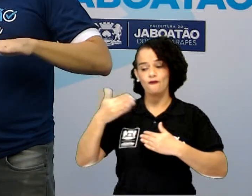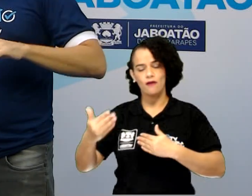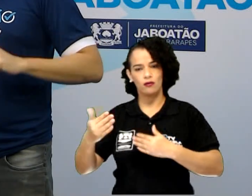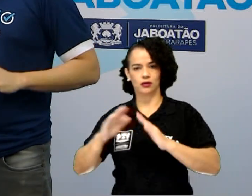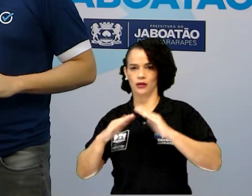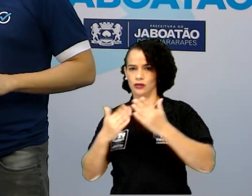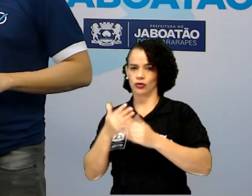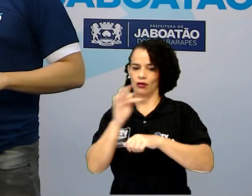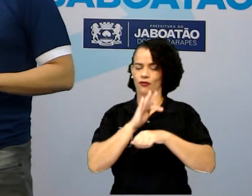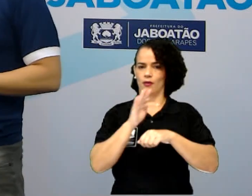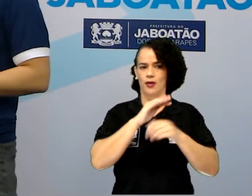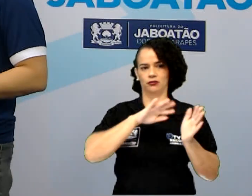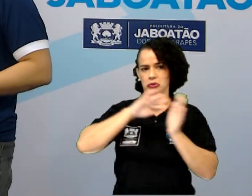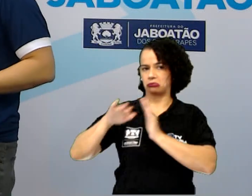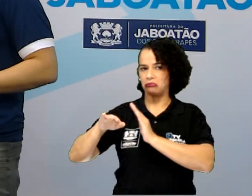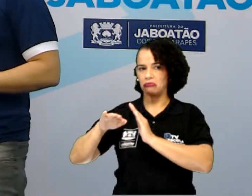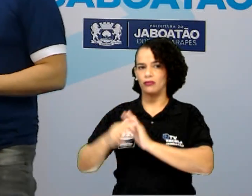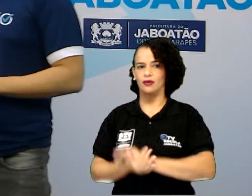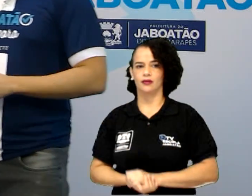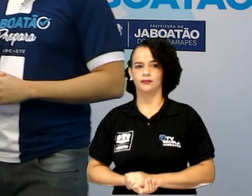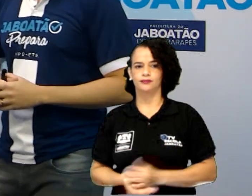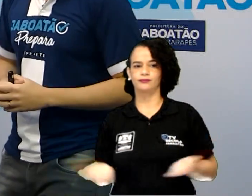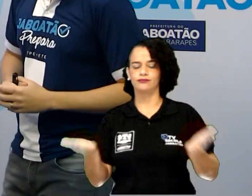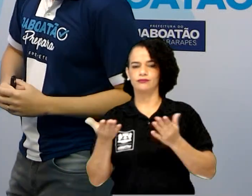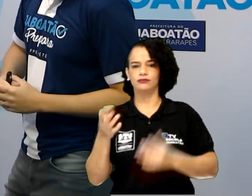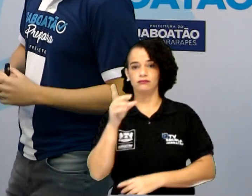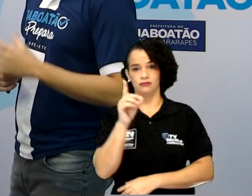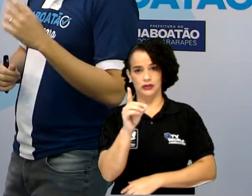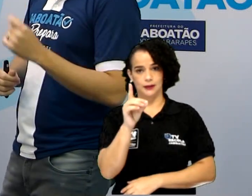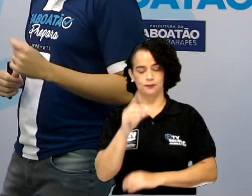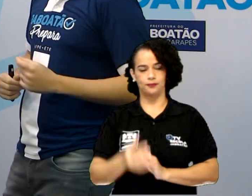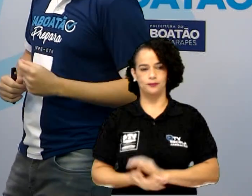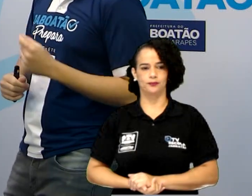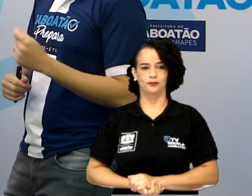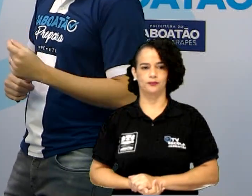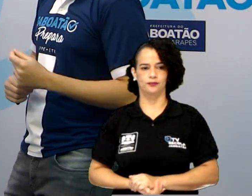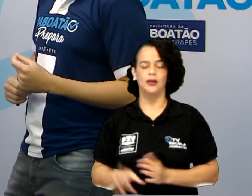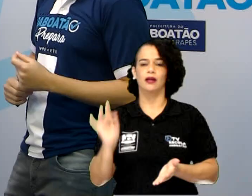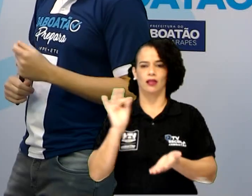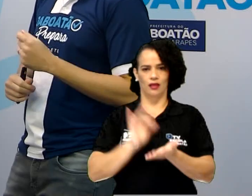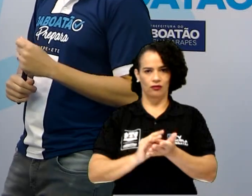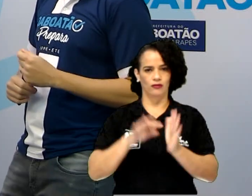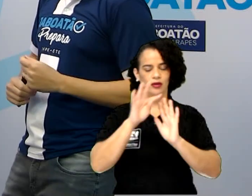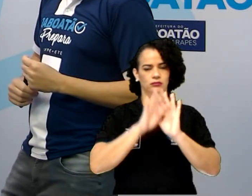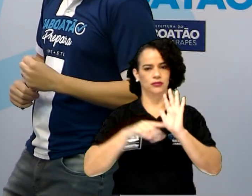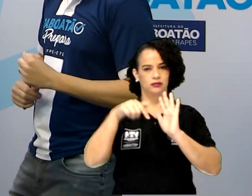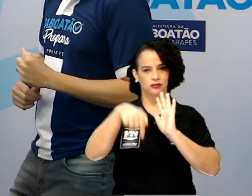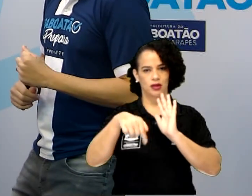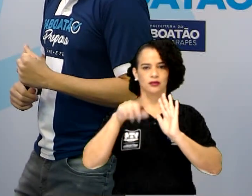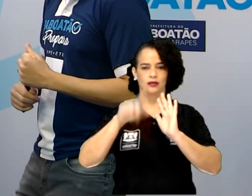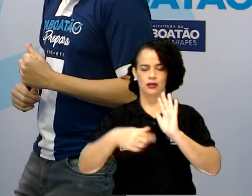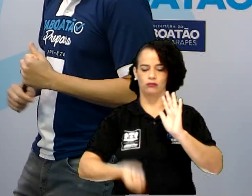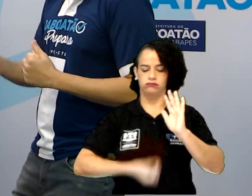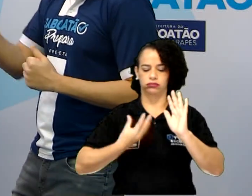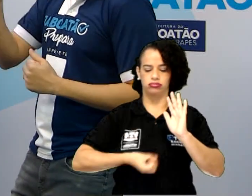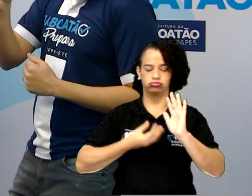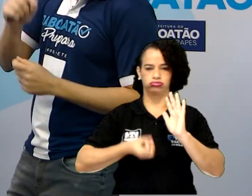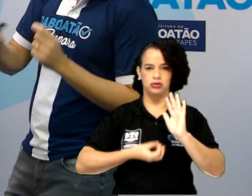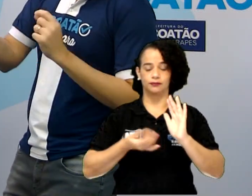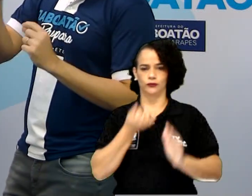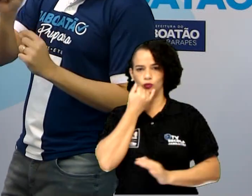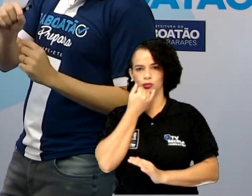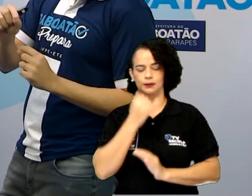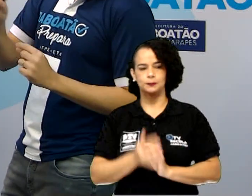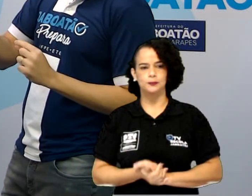já pode eliminar esse item aqui. Olha o item D agora. De fato, o texto 7 ser um poema... Perdão.